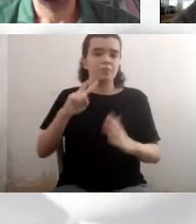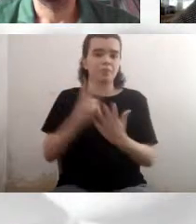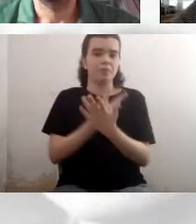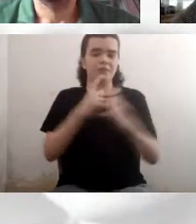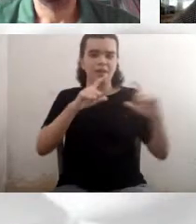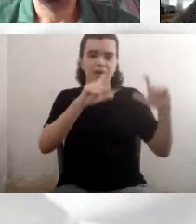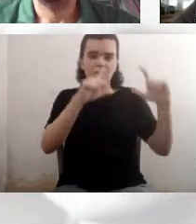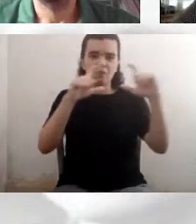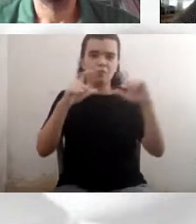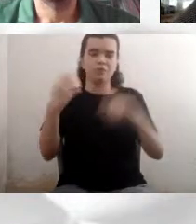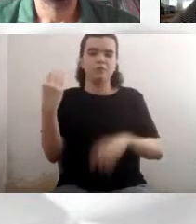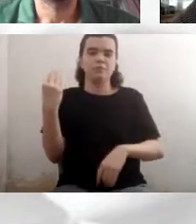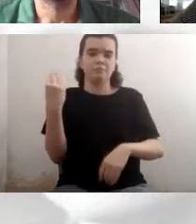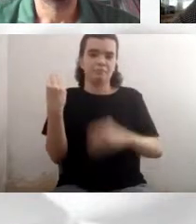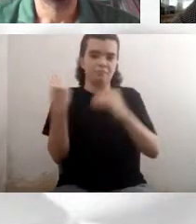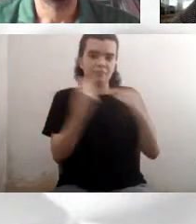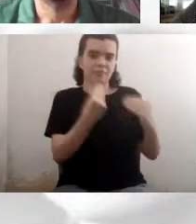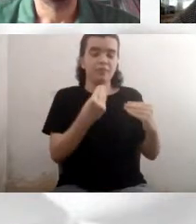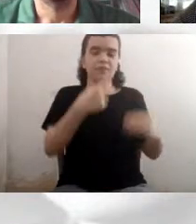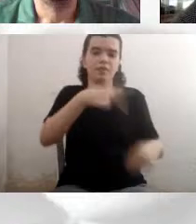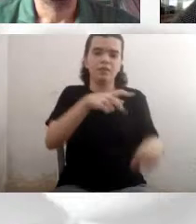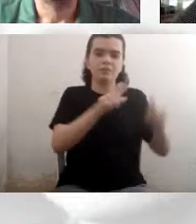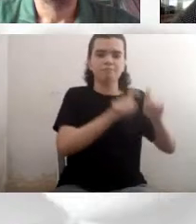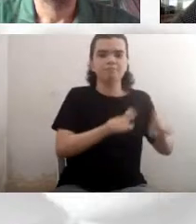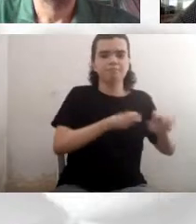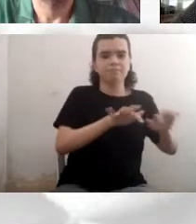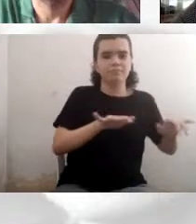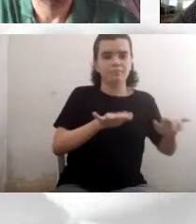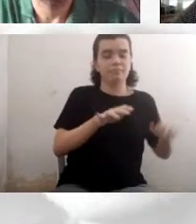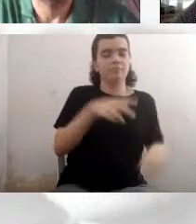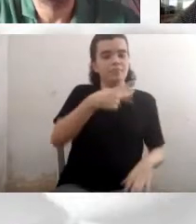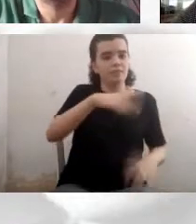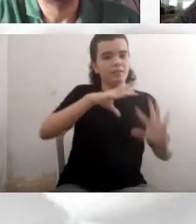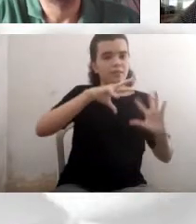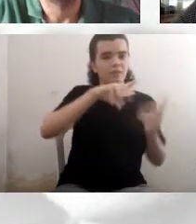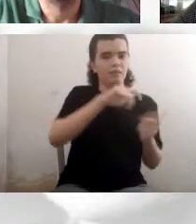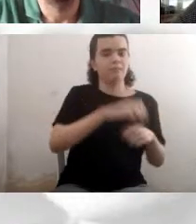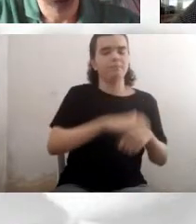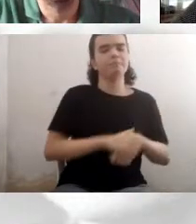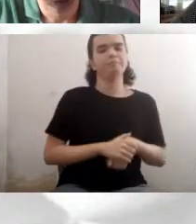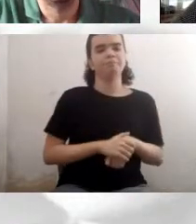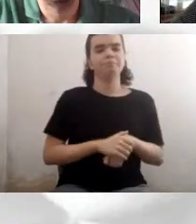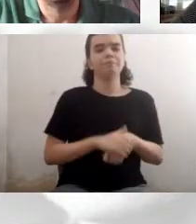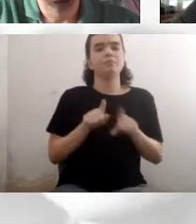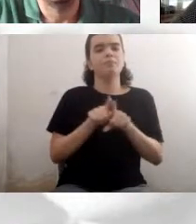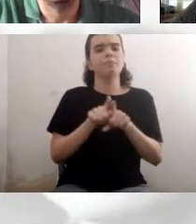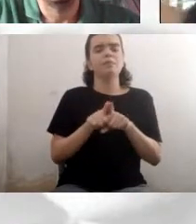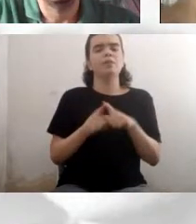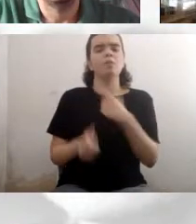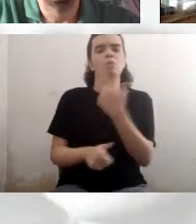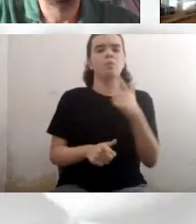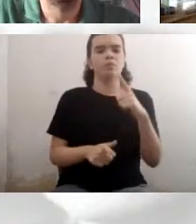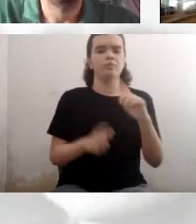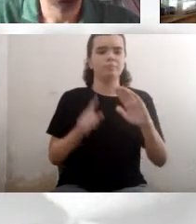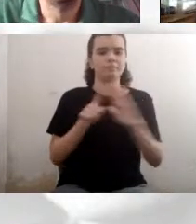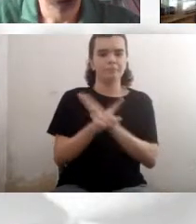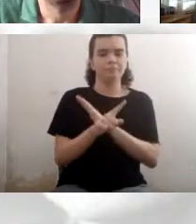a gente analisa. A outra pergunta, existe algum telescópio desse tipo no Brasil? Eu não sei